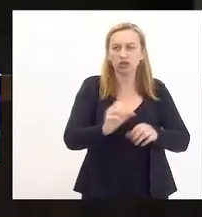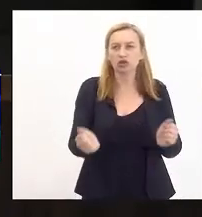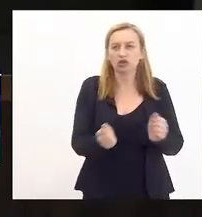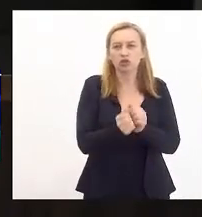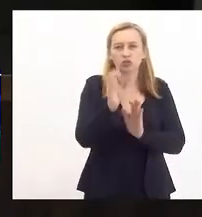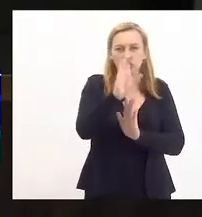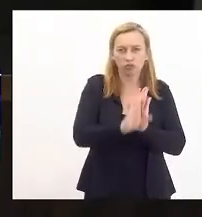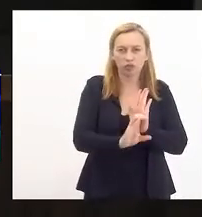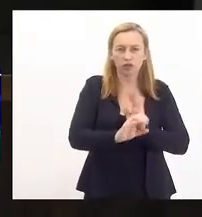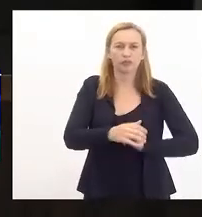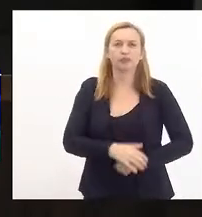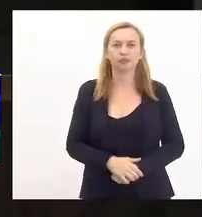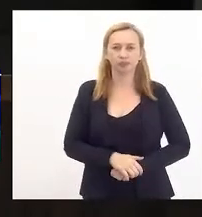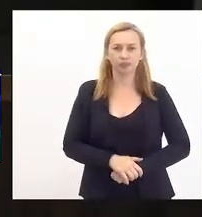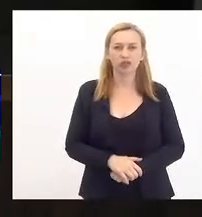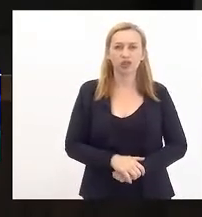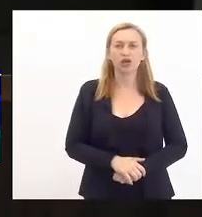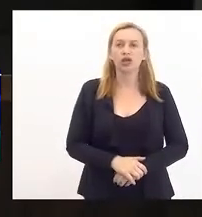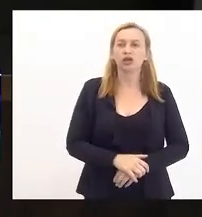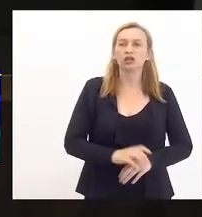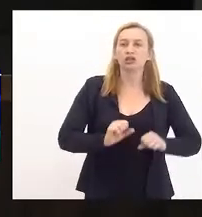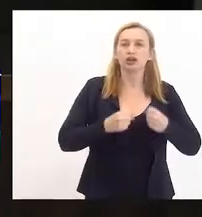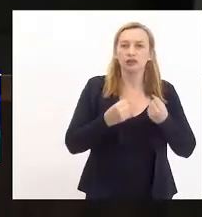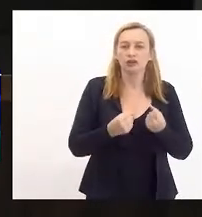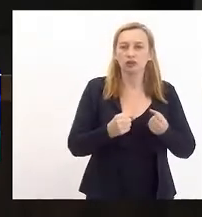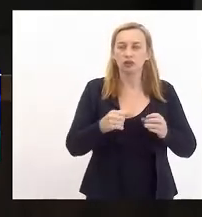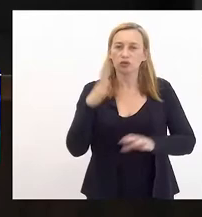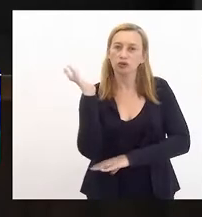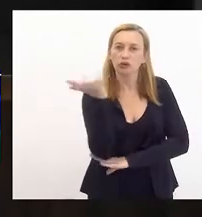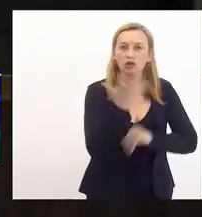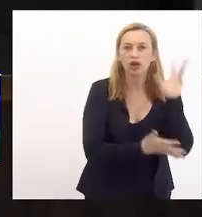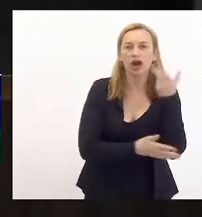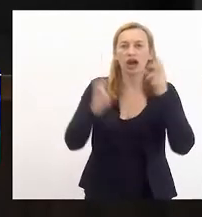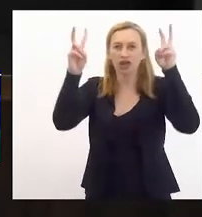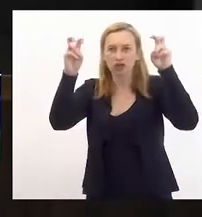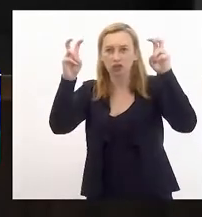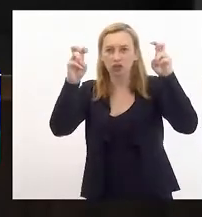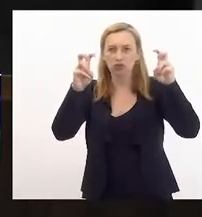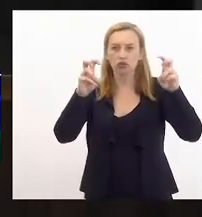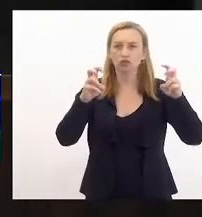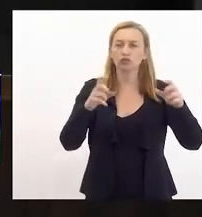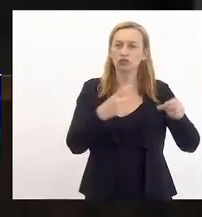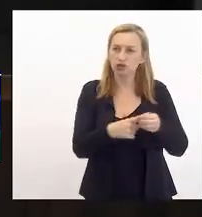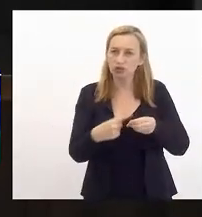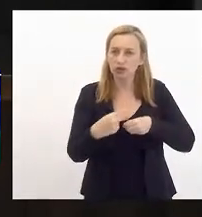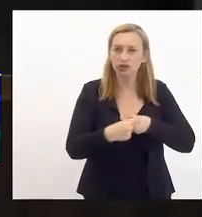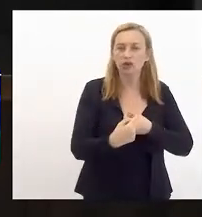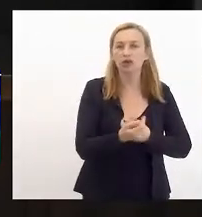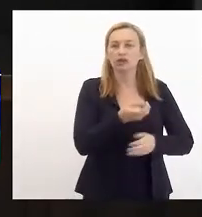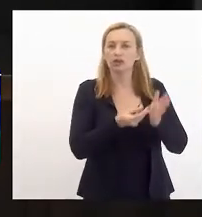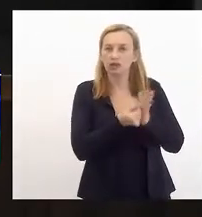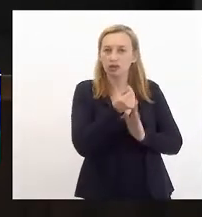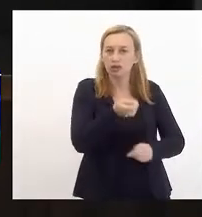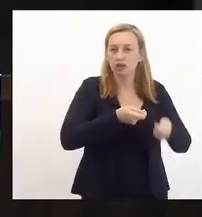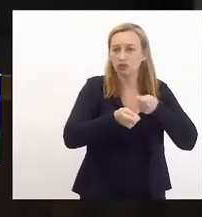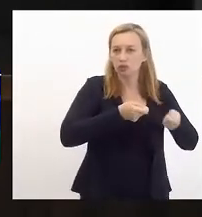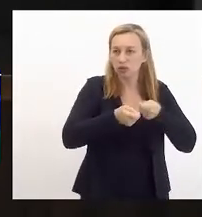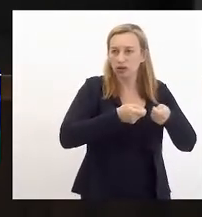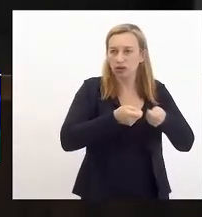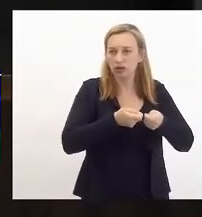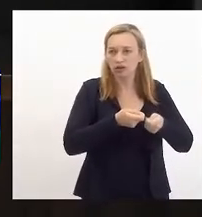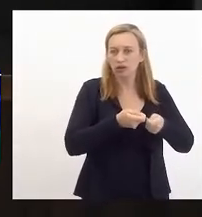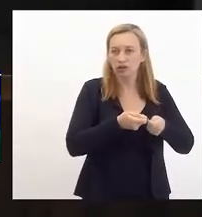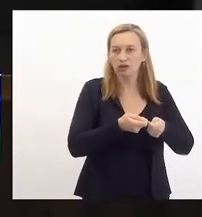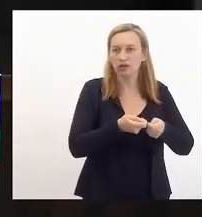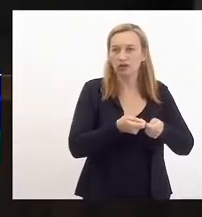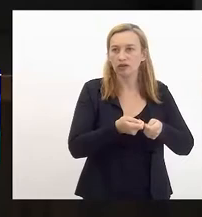emendas. Defesa do meio ambiente favorável de assuntos principais de desenvolvimento regional, favorável de orçamento de finanças, fiscalização financeira e controle